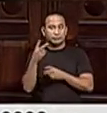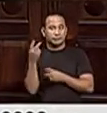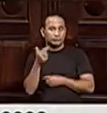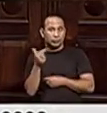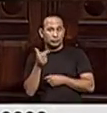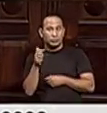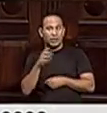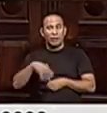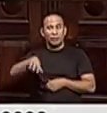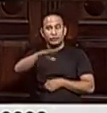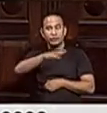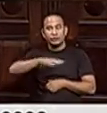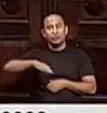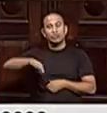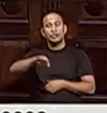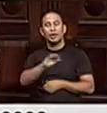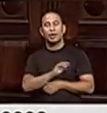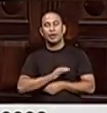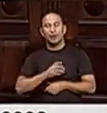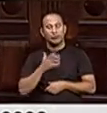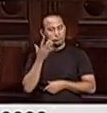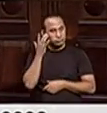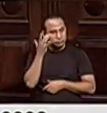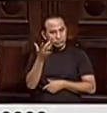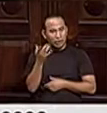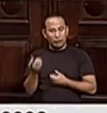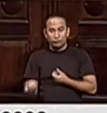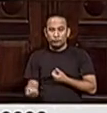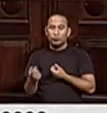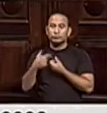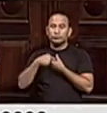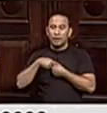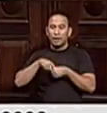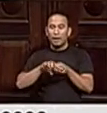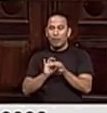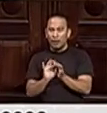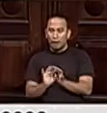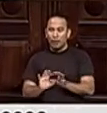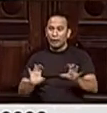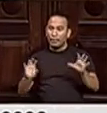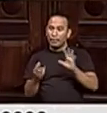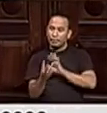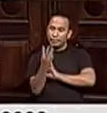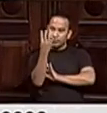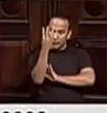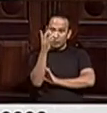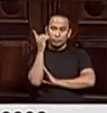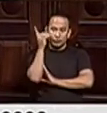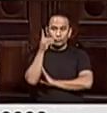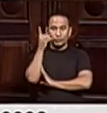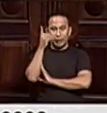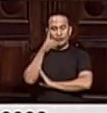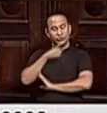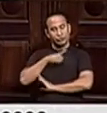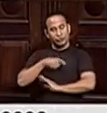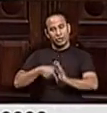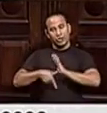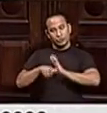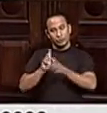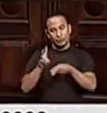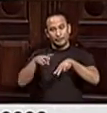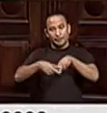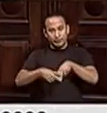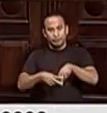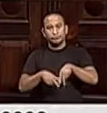que decidiu revogar a soltura dos três parlamentares que haviam sido presos,